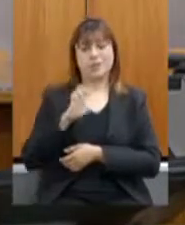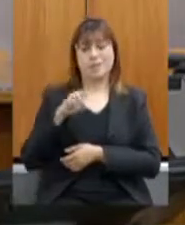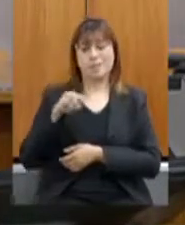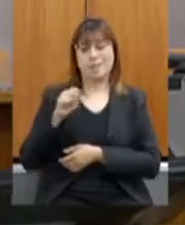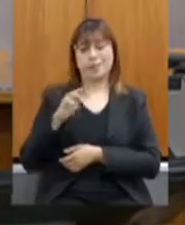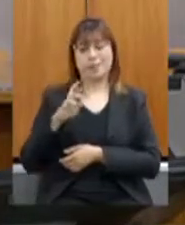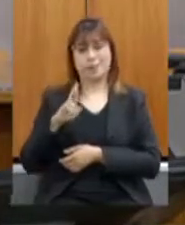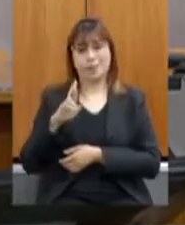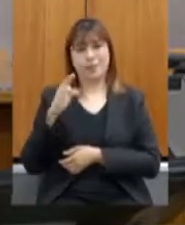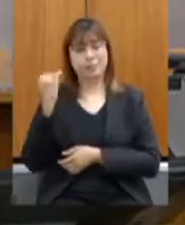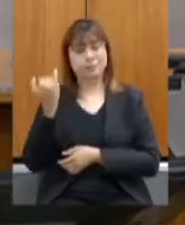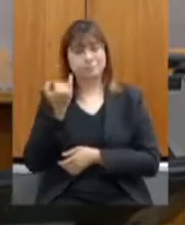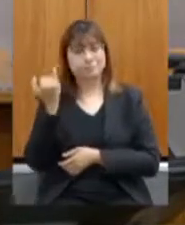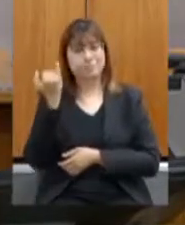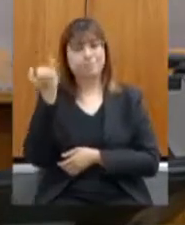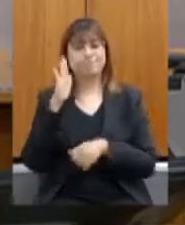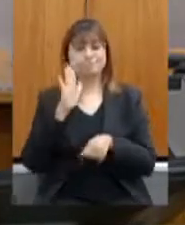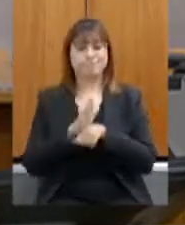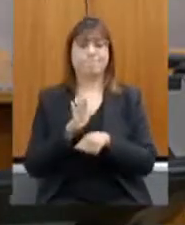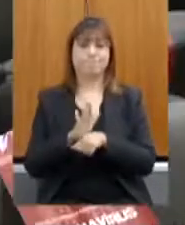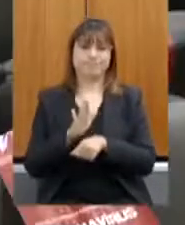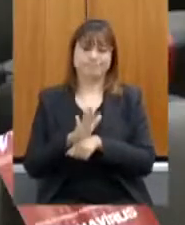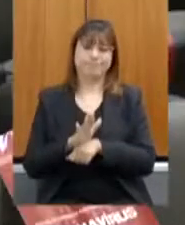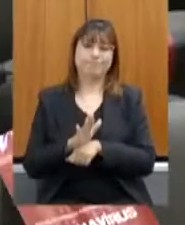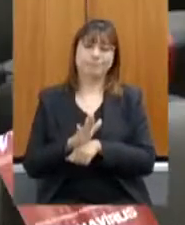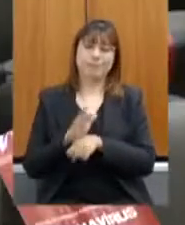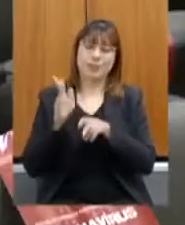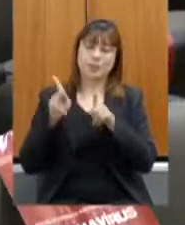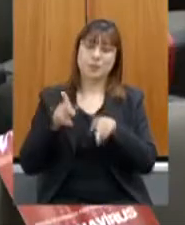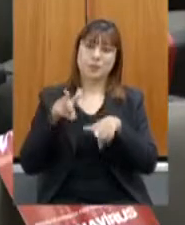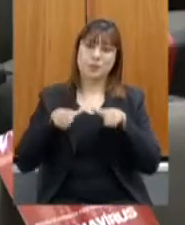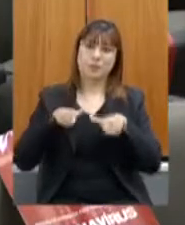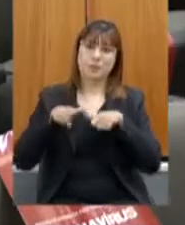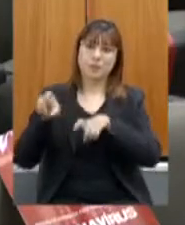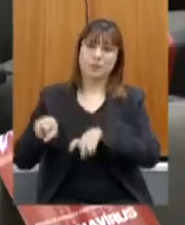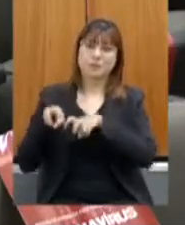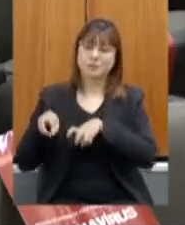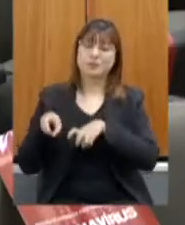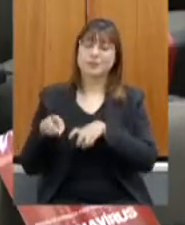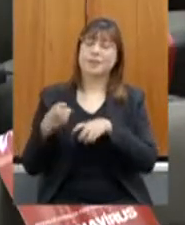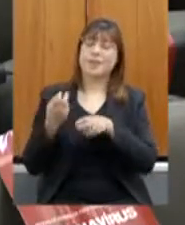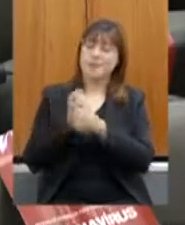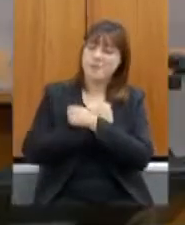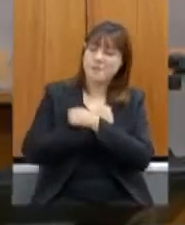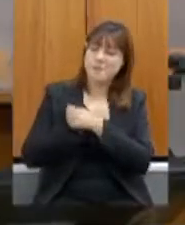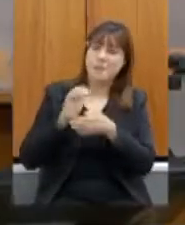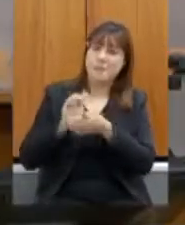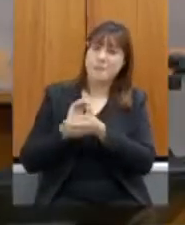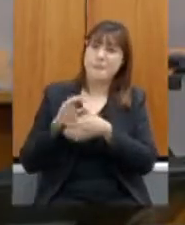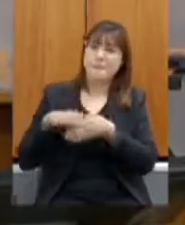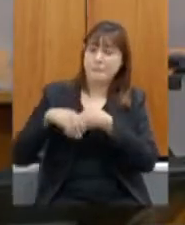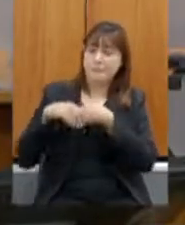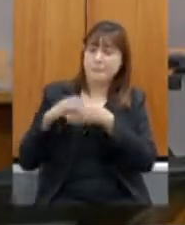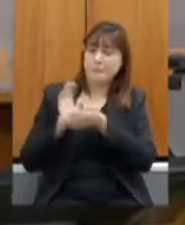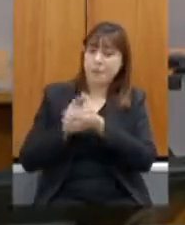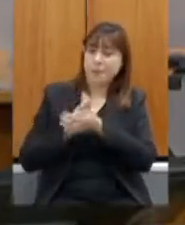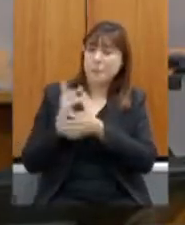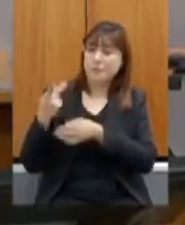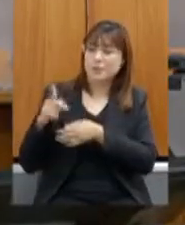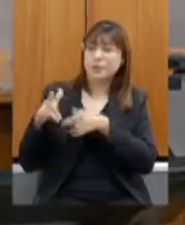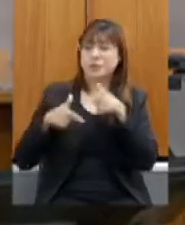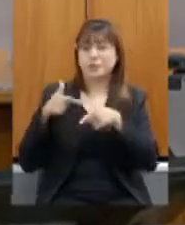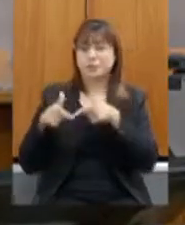para poder estar ali auxiliando o produtor rural. Grande abraço, parabéns pelo trabalho e vamos aqui continuar ouvindo aqui